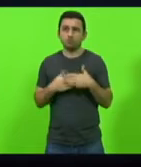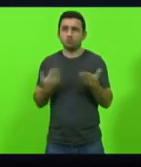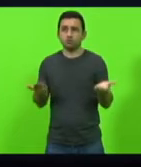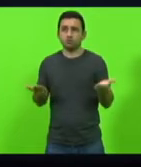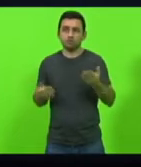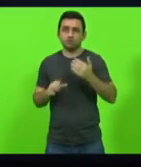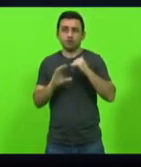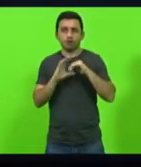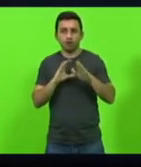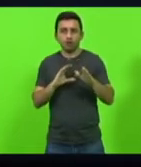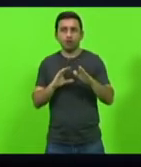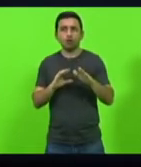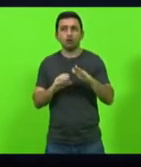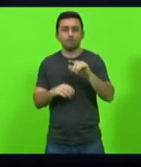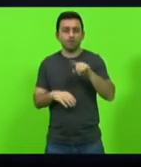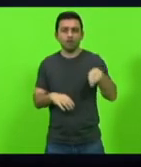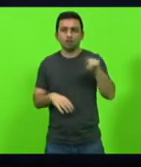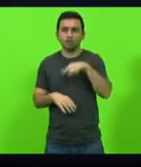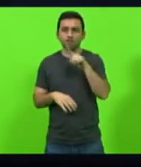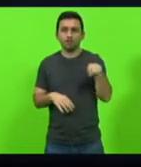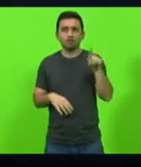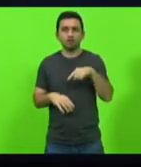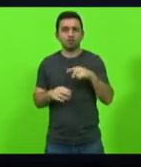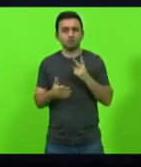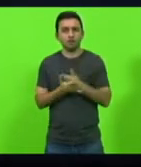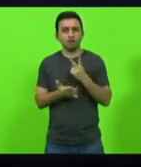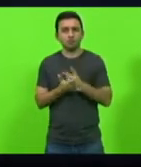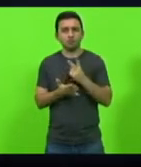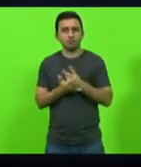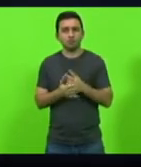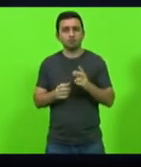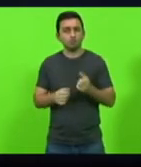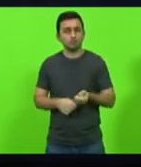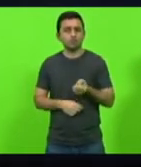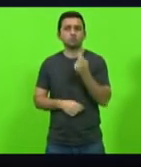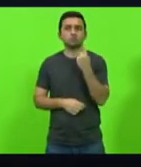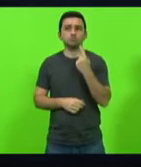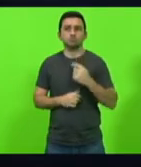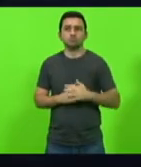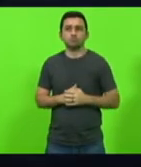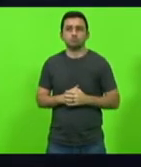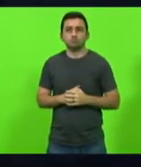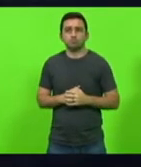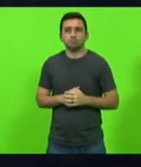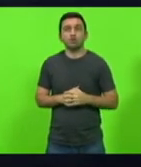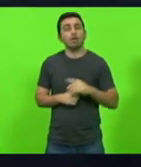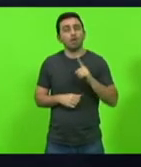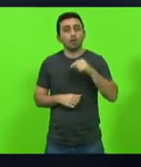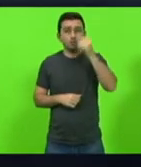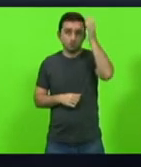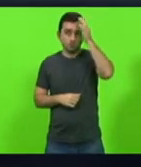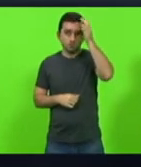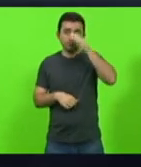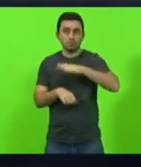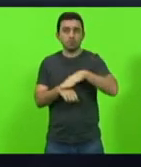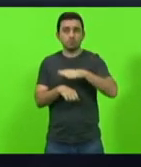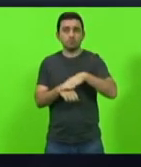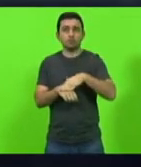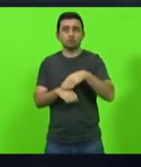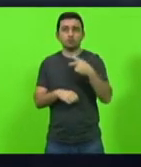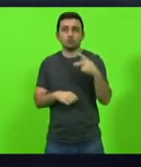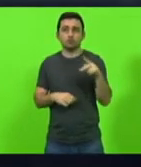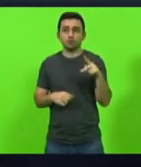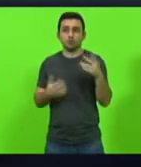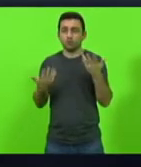um projeto ele veta manda outro ele veta algo muito estranho mas enfim mas aí a conscientização dele que não quer